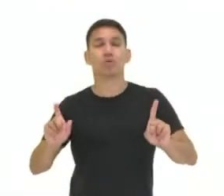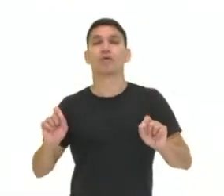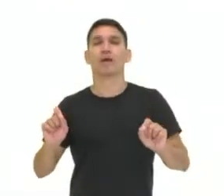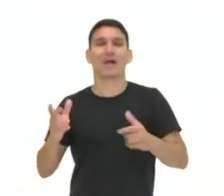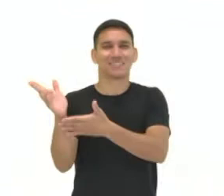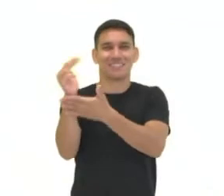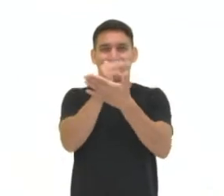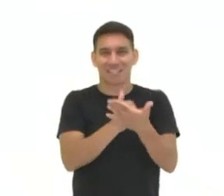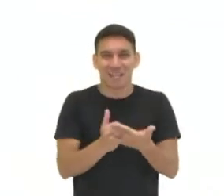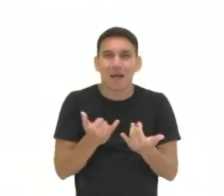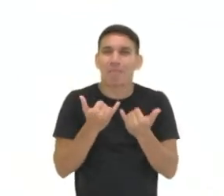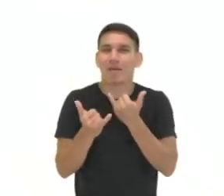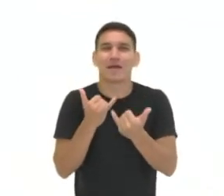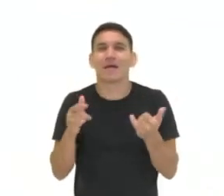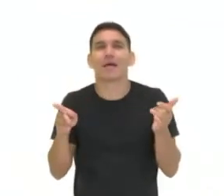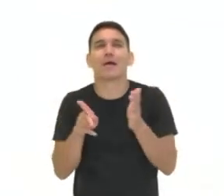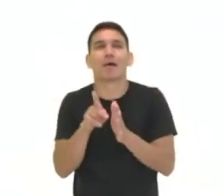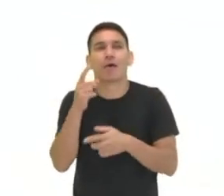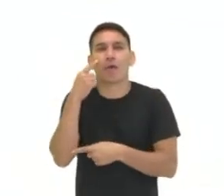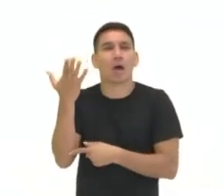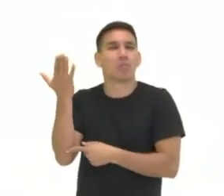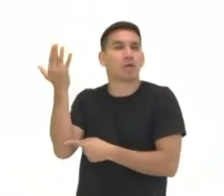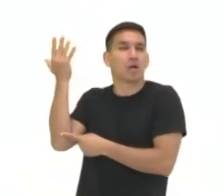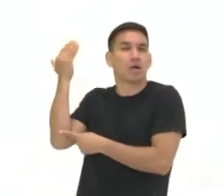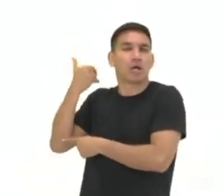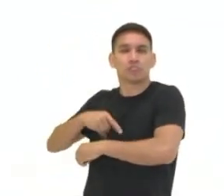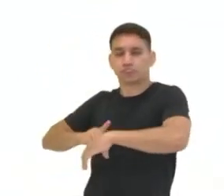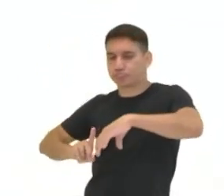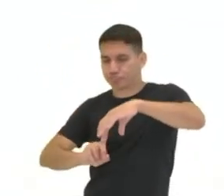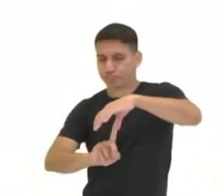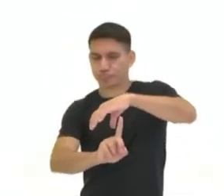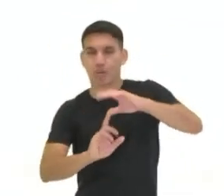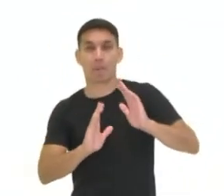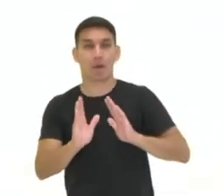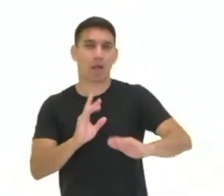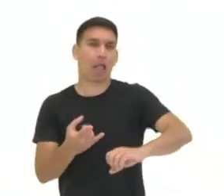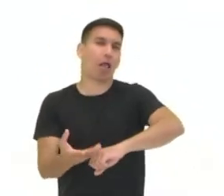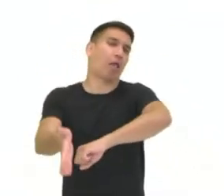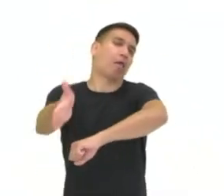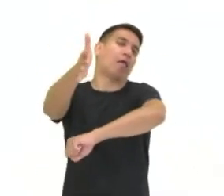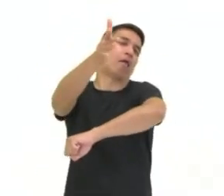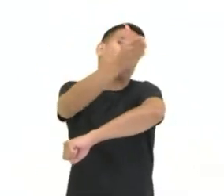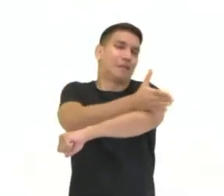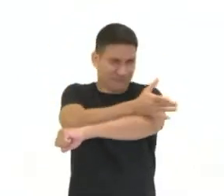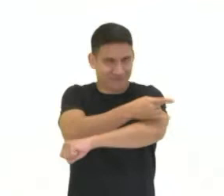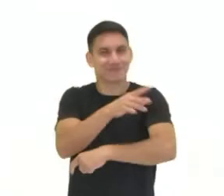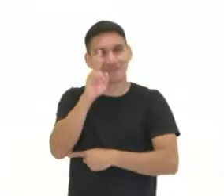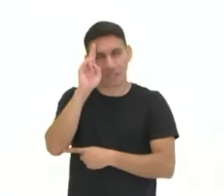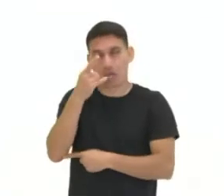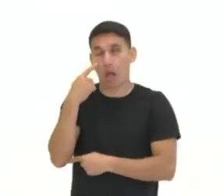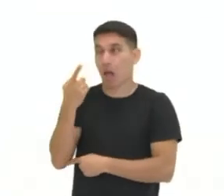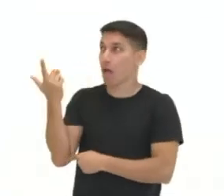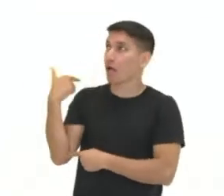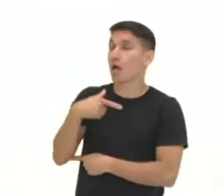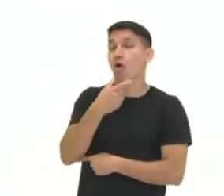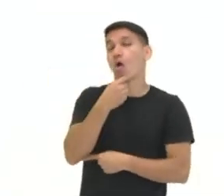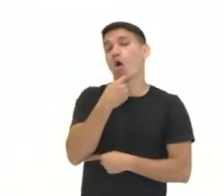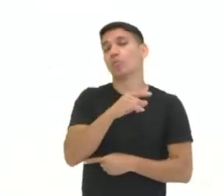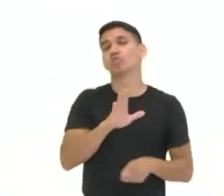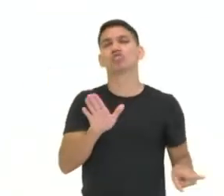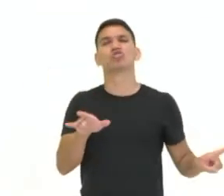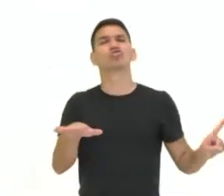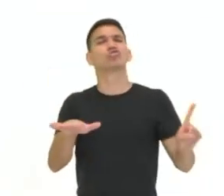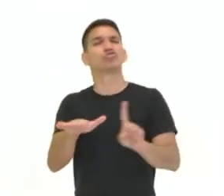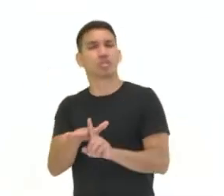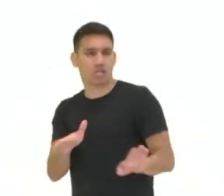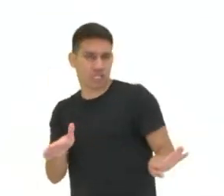fossem ali ilustrar o período das cavernas, né? Parecem os homens das cavernas. E o primeiro personagem, ele chega meio